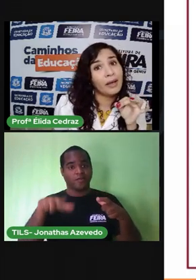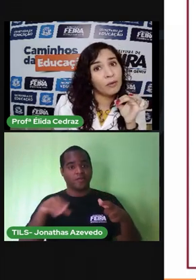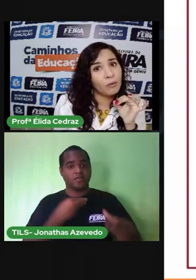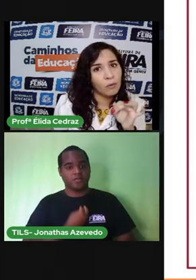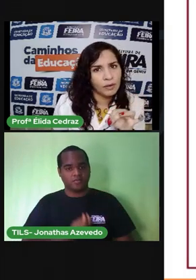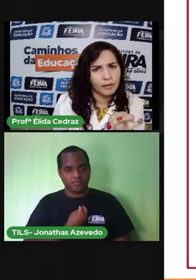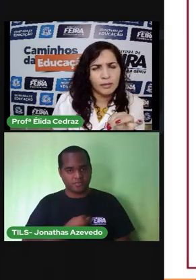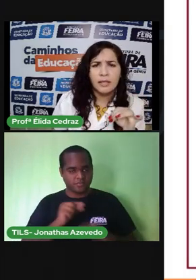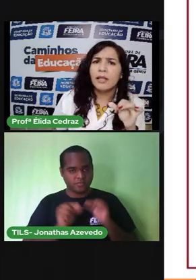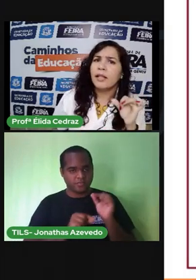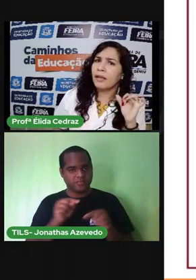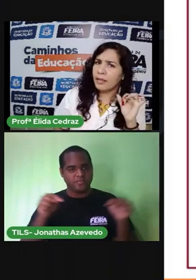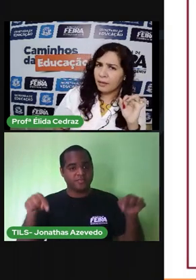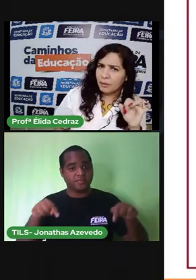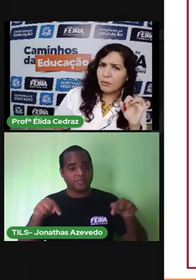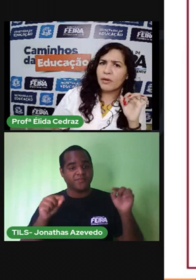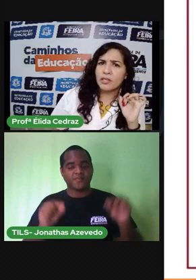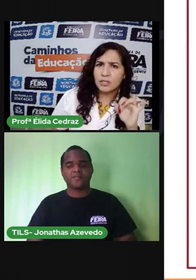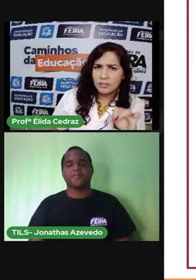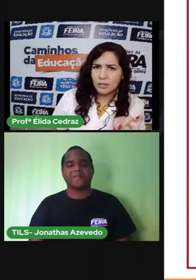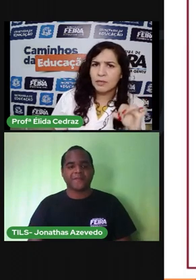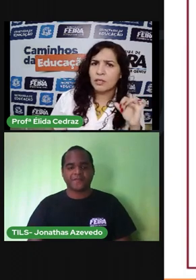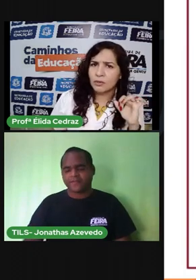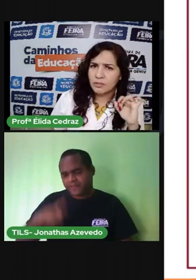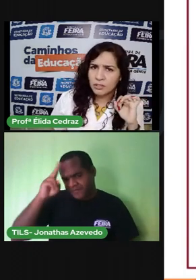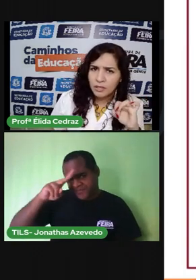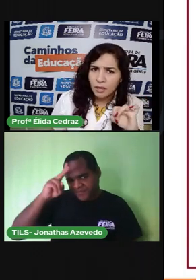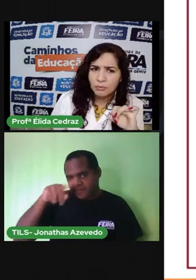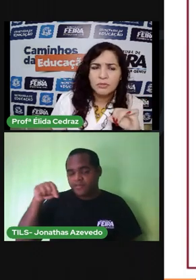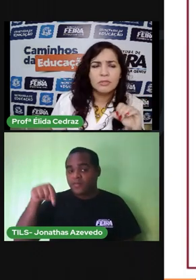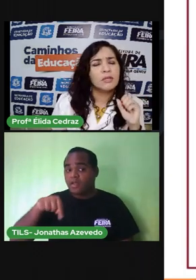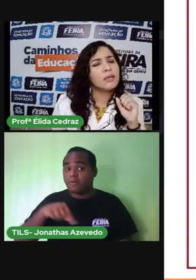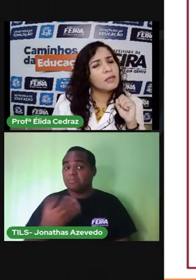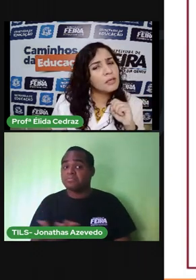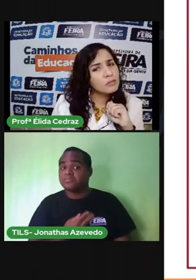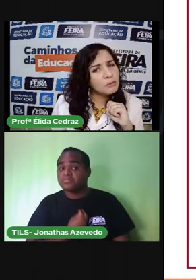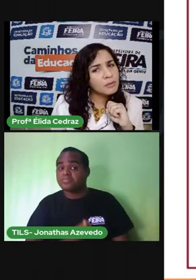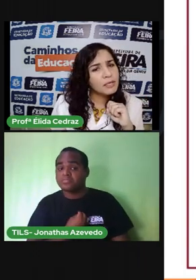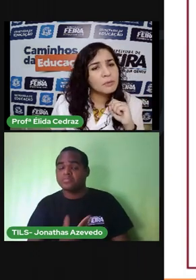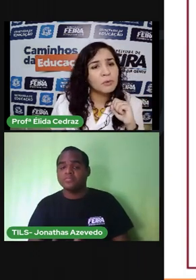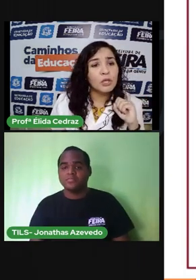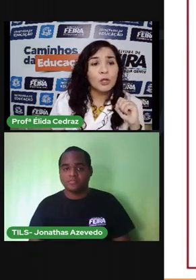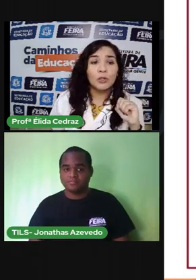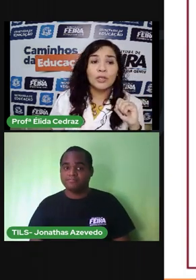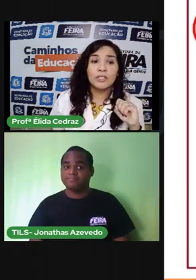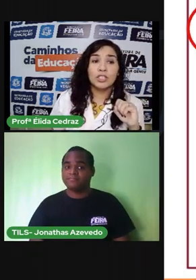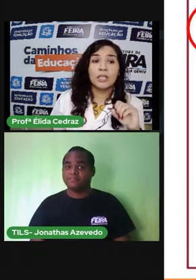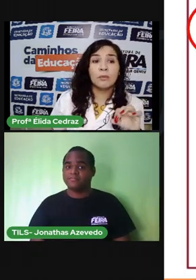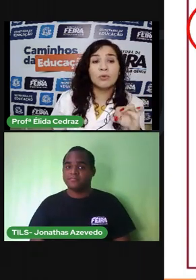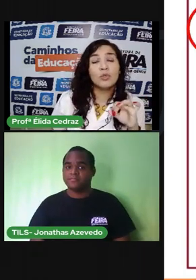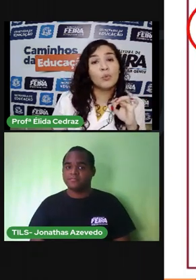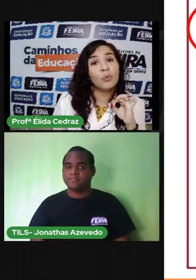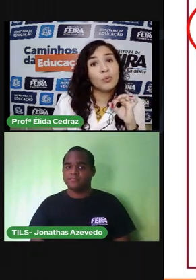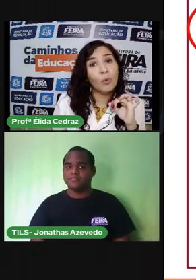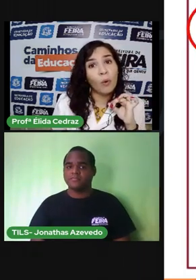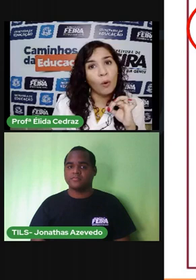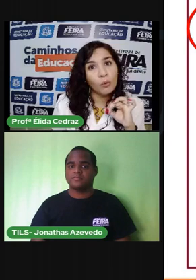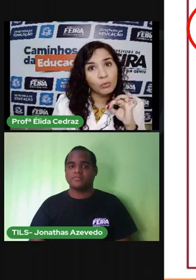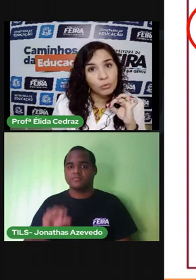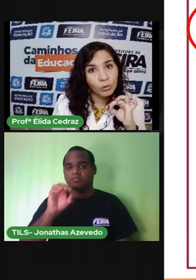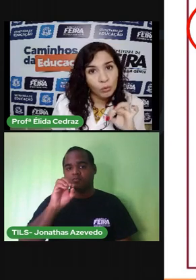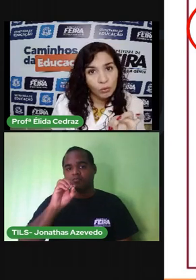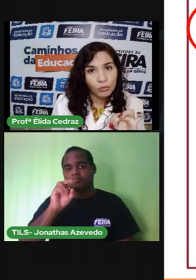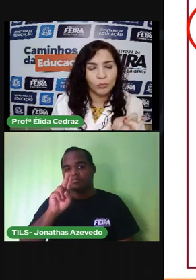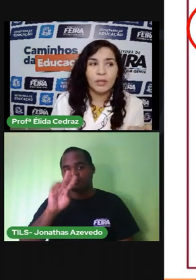agora. Lembra qual é a estação em que nós estamos? Isso mesmo. Nós estamos no